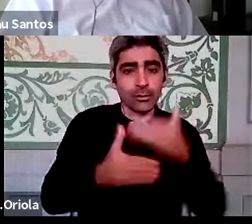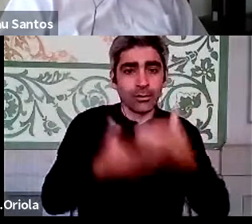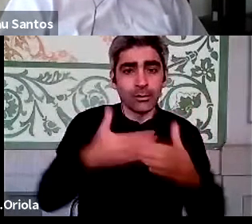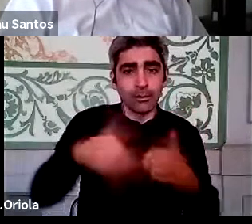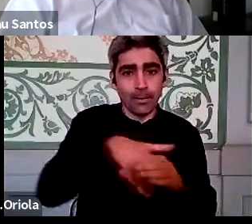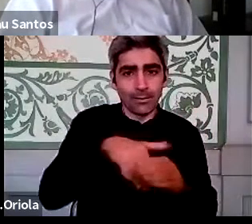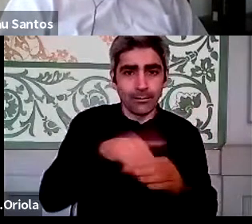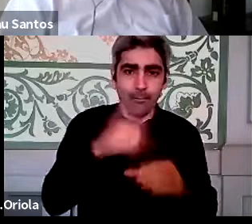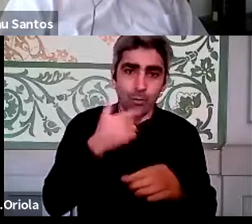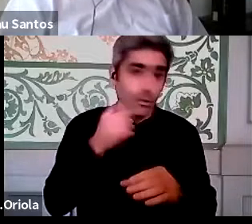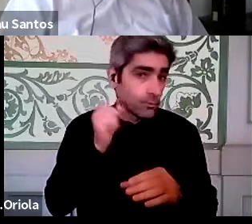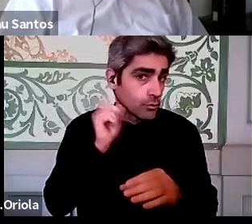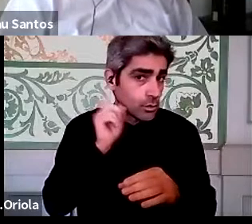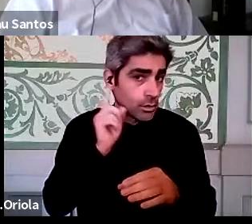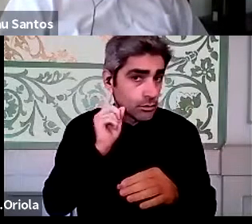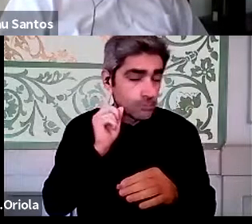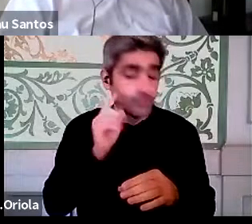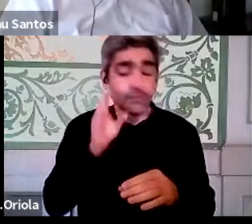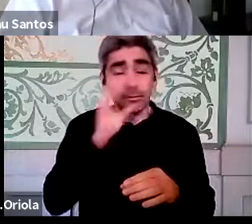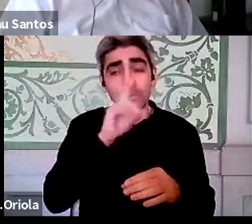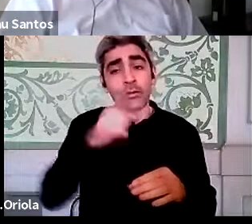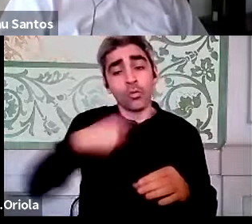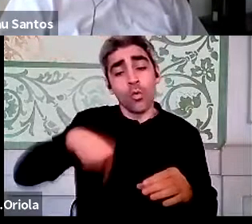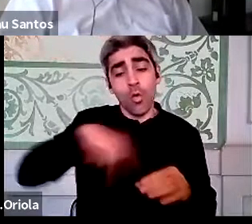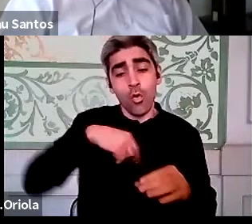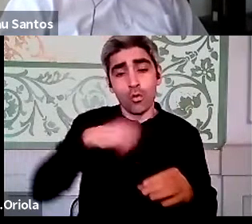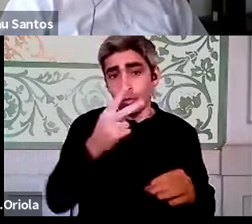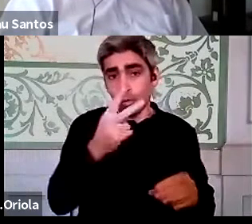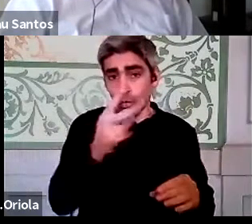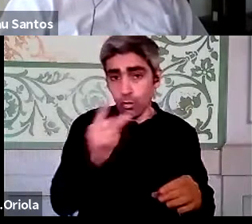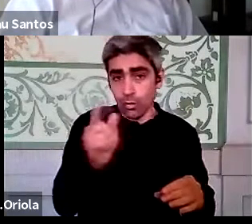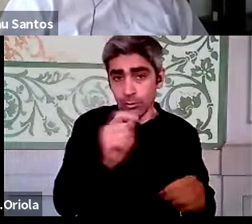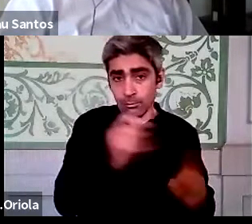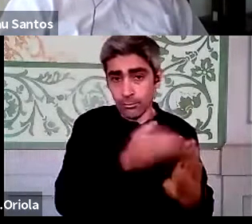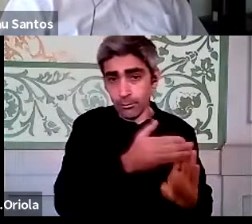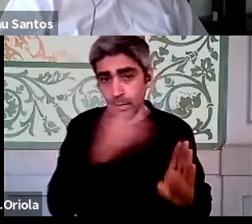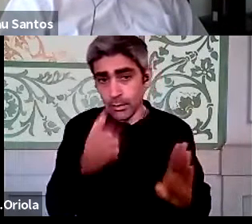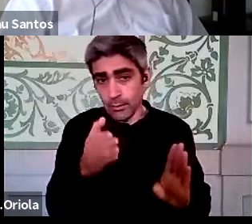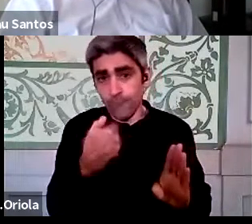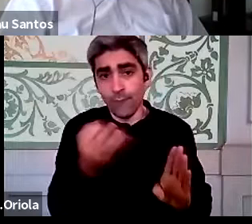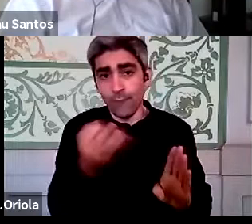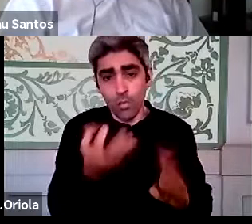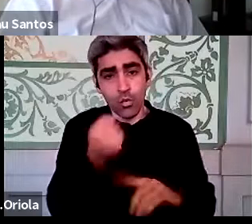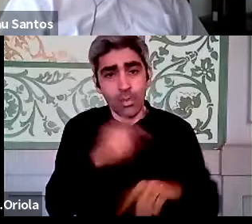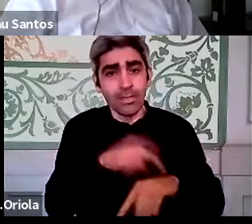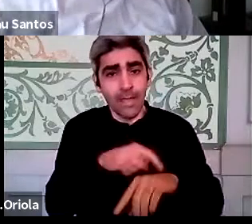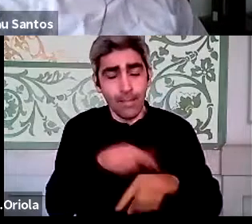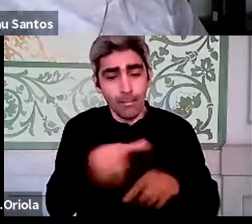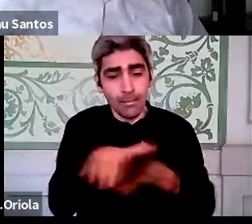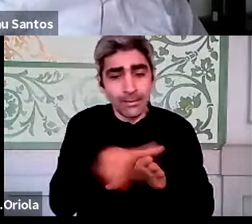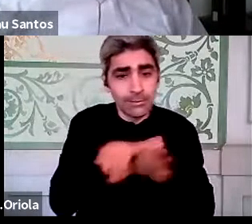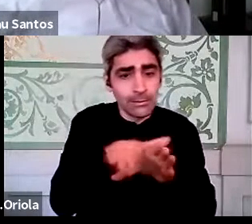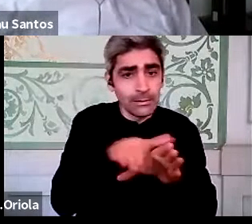importante. Se nós, nestes dois meses, tivemos tempo e condições para intensificar essa participação,